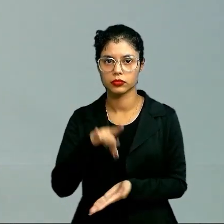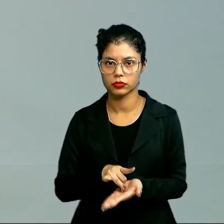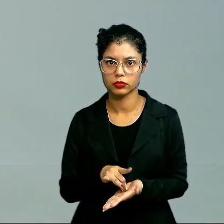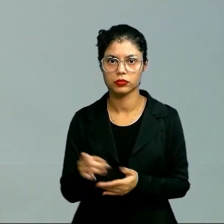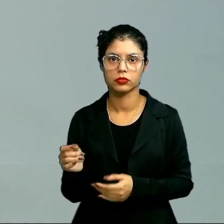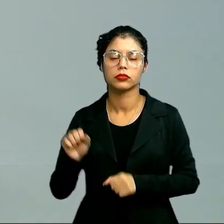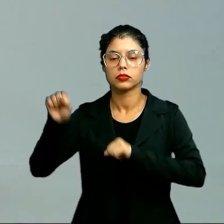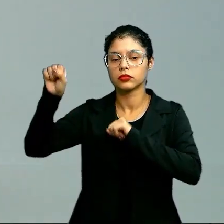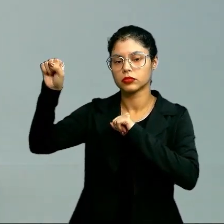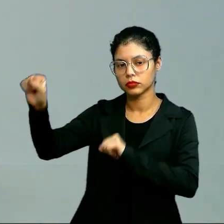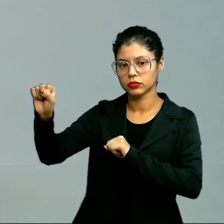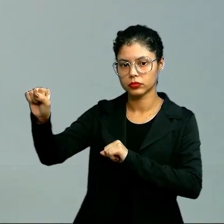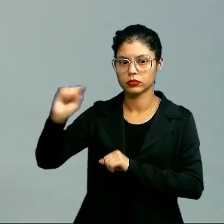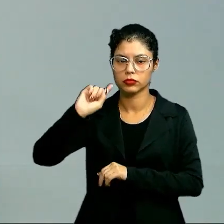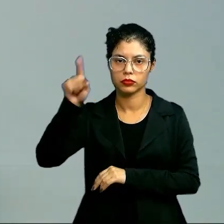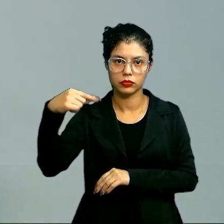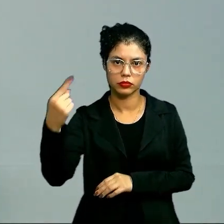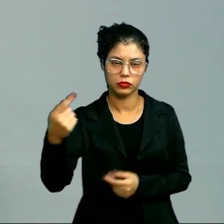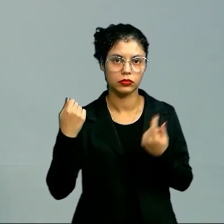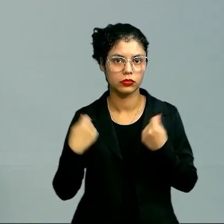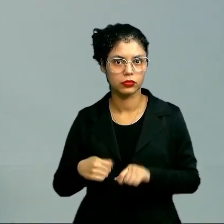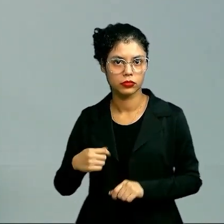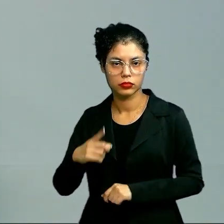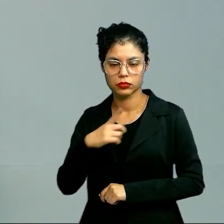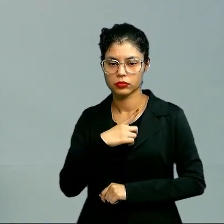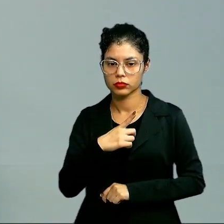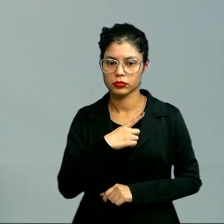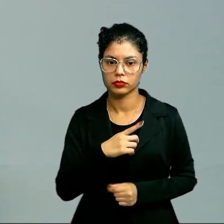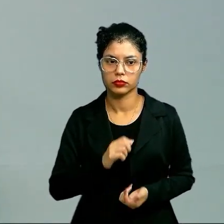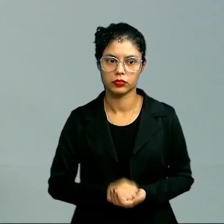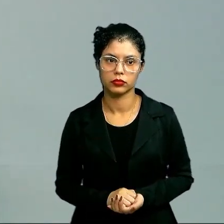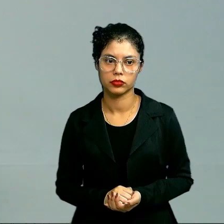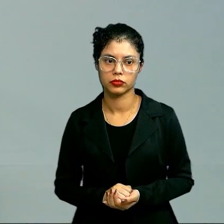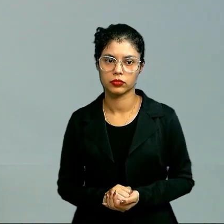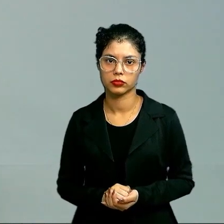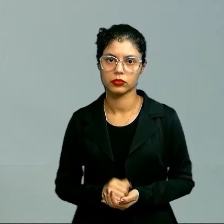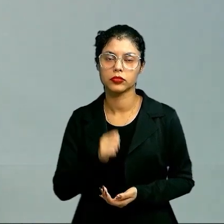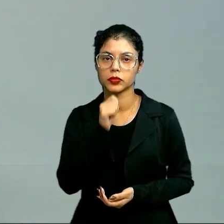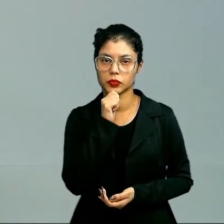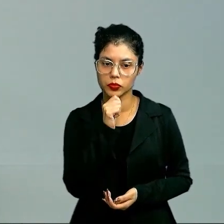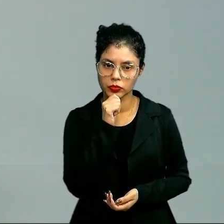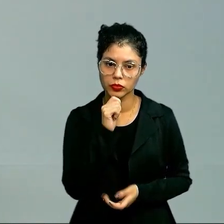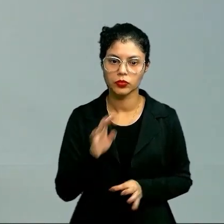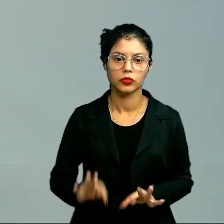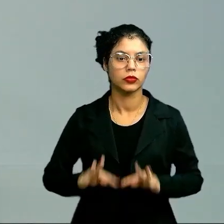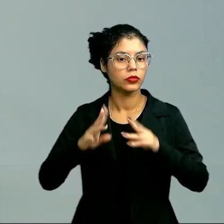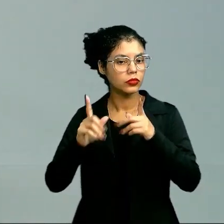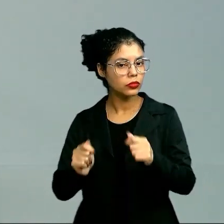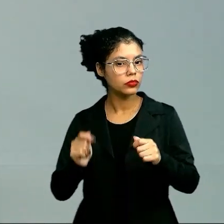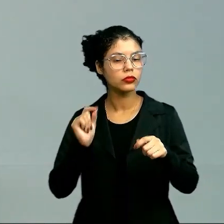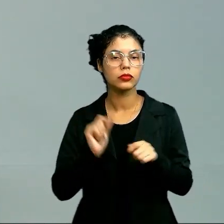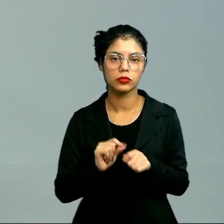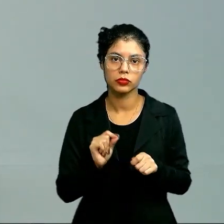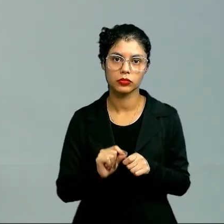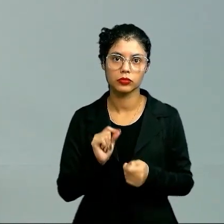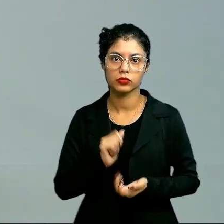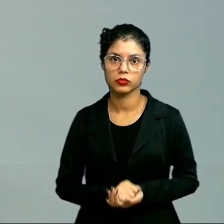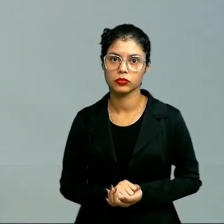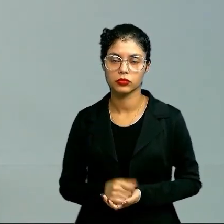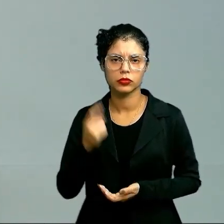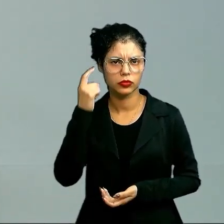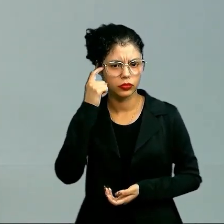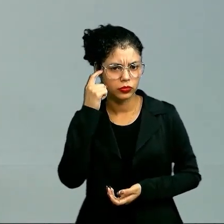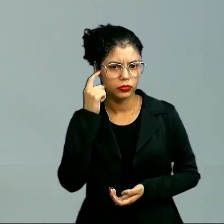super-homem. Aquele que deve se sobressair em tudo o que vai fazer, em tudo o que